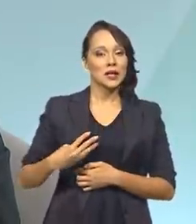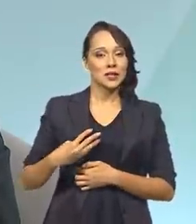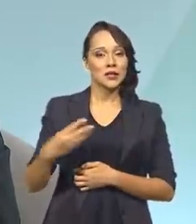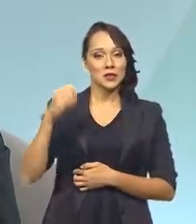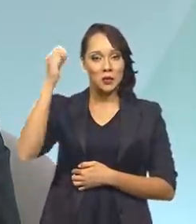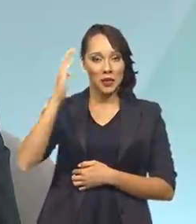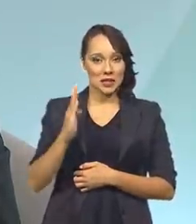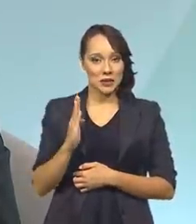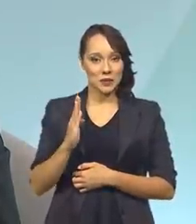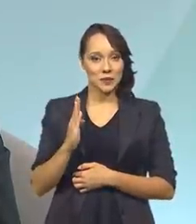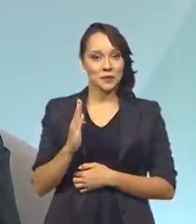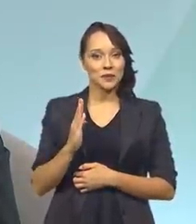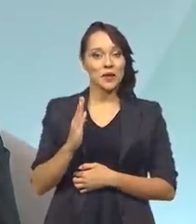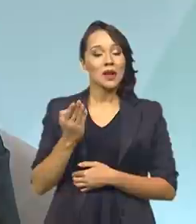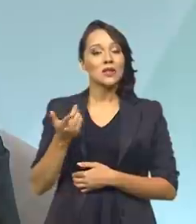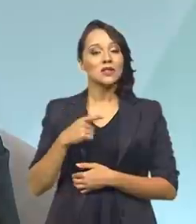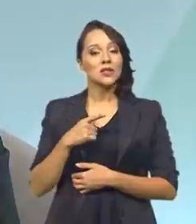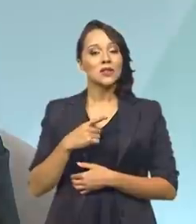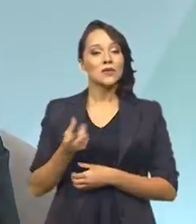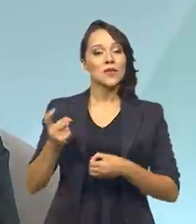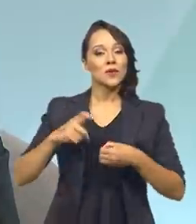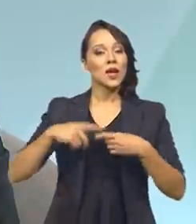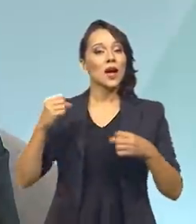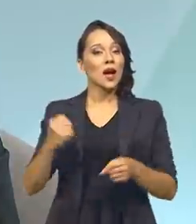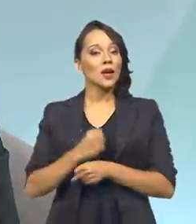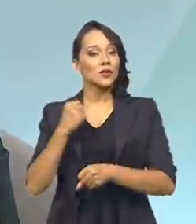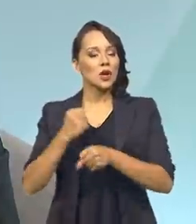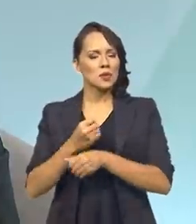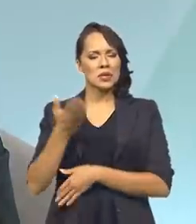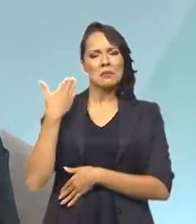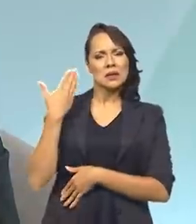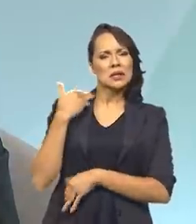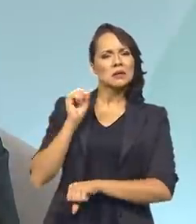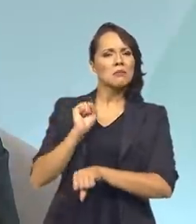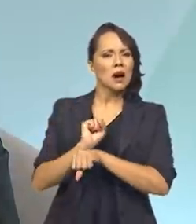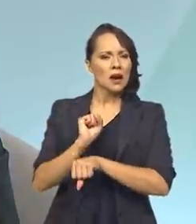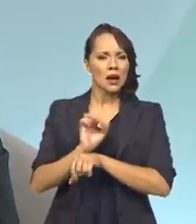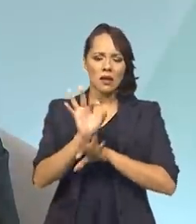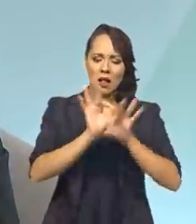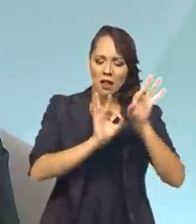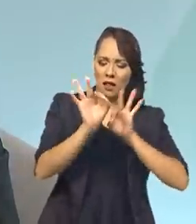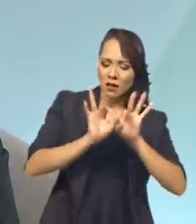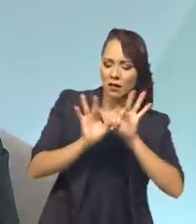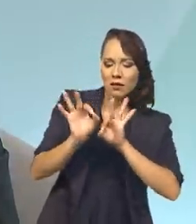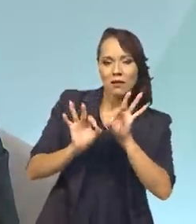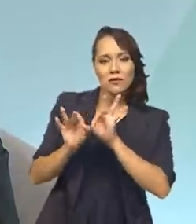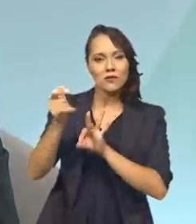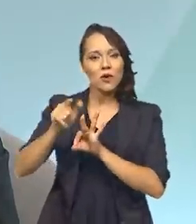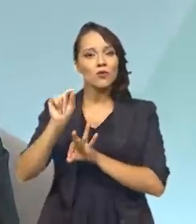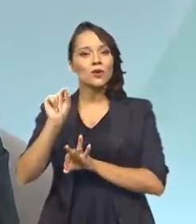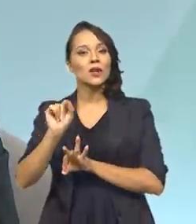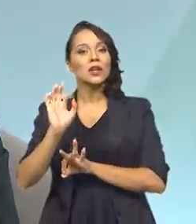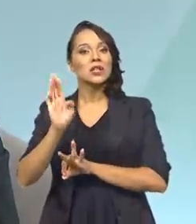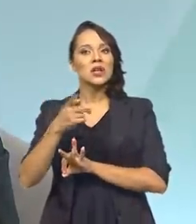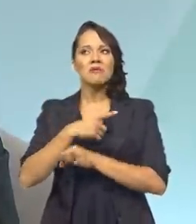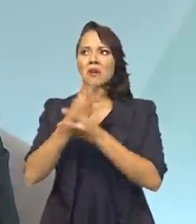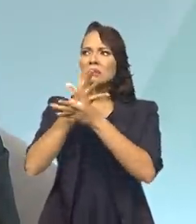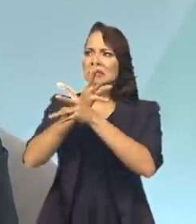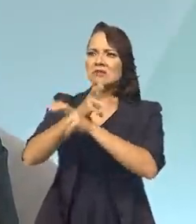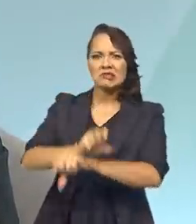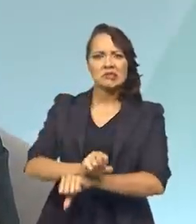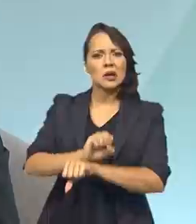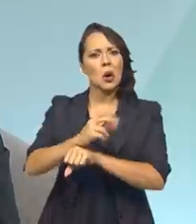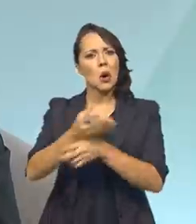de, efetivamente, retomar obras paralisadas, refazer o que havia sido destruído,